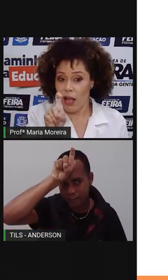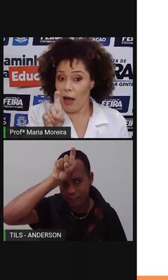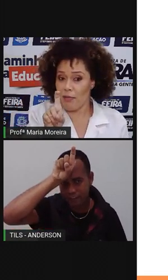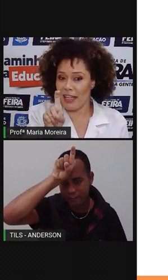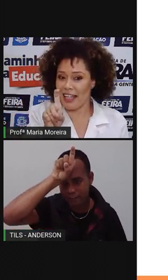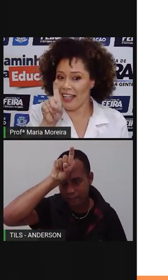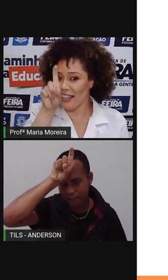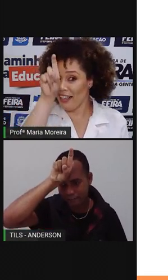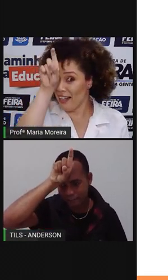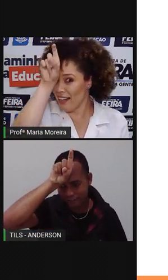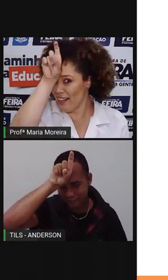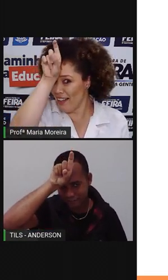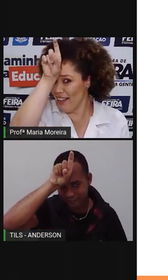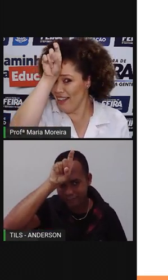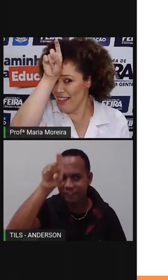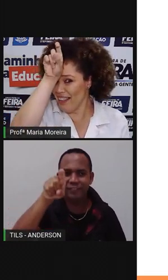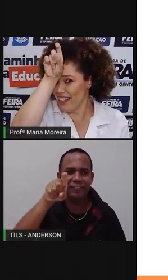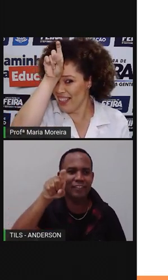A amiga.